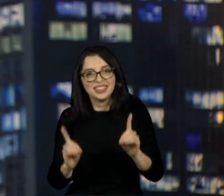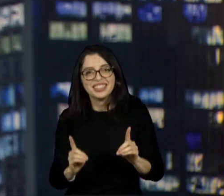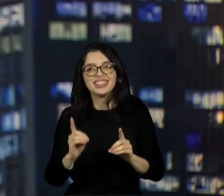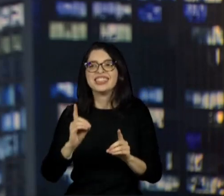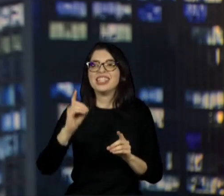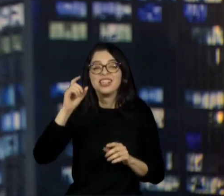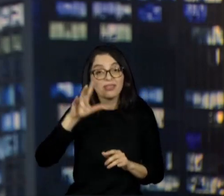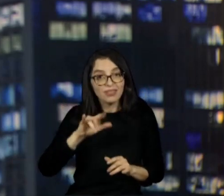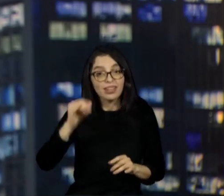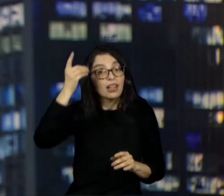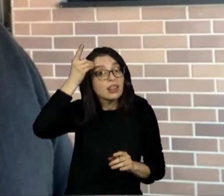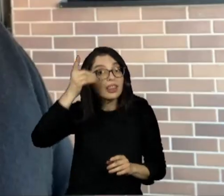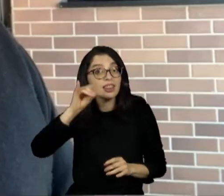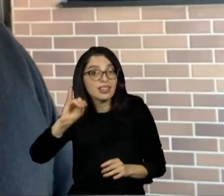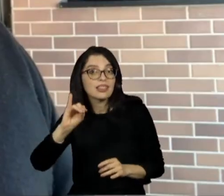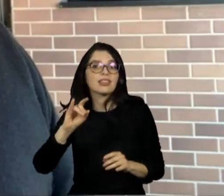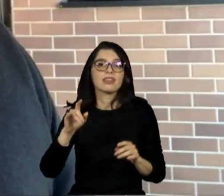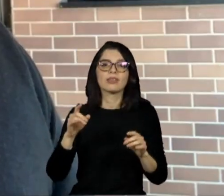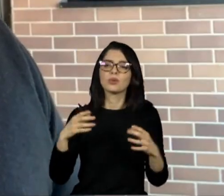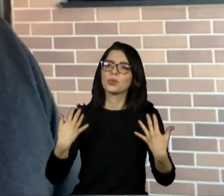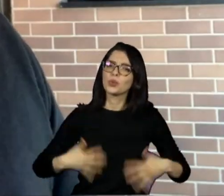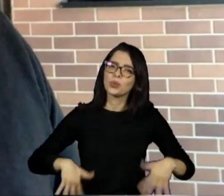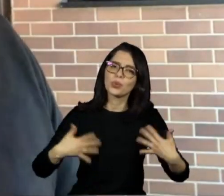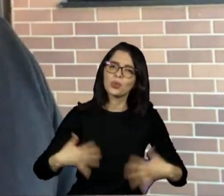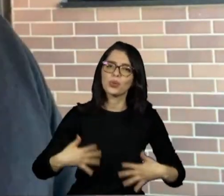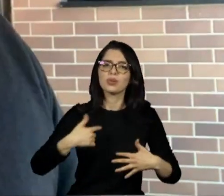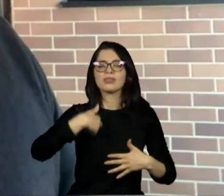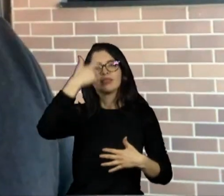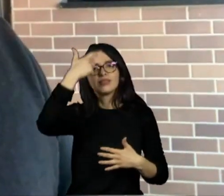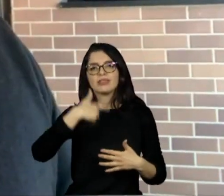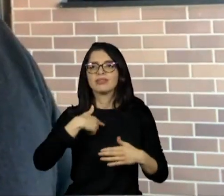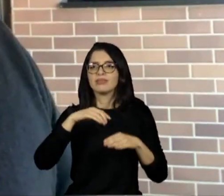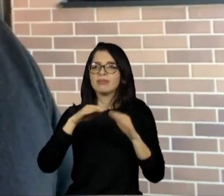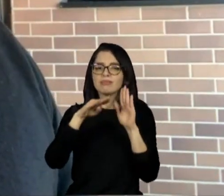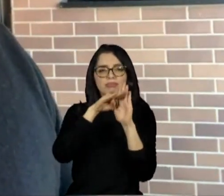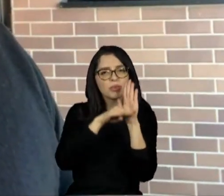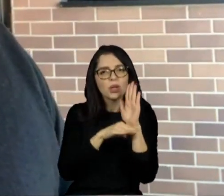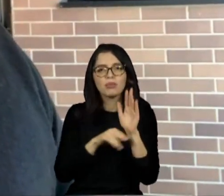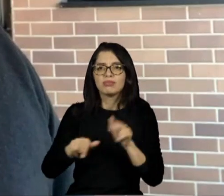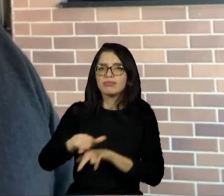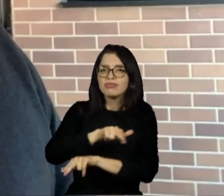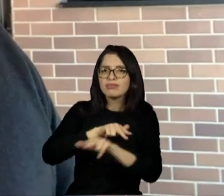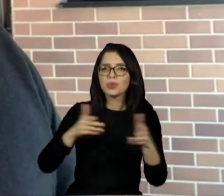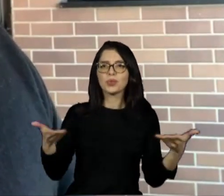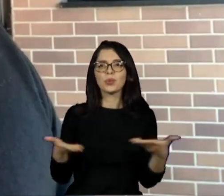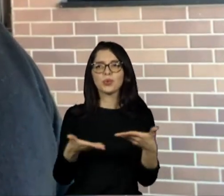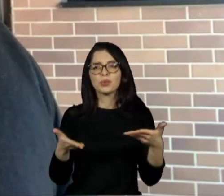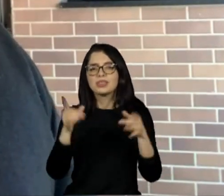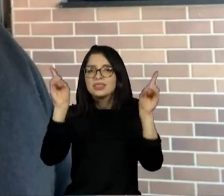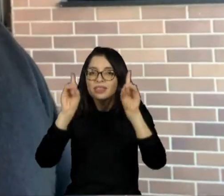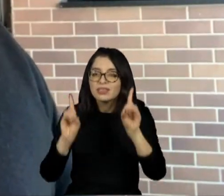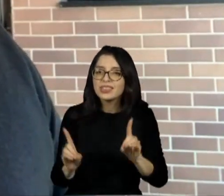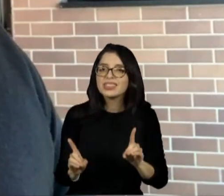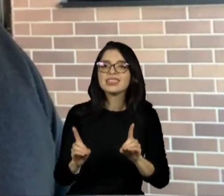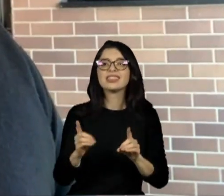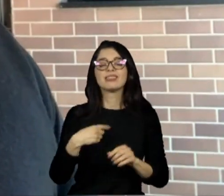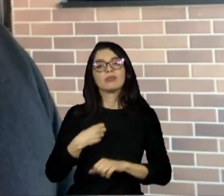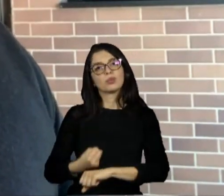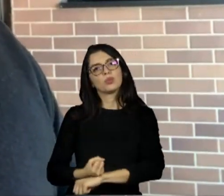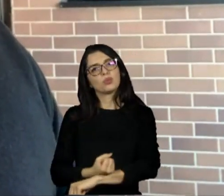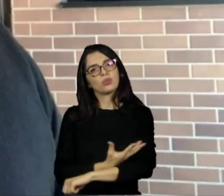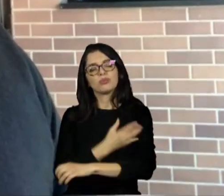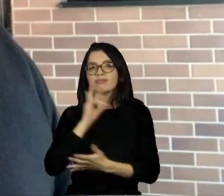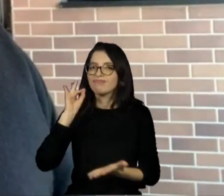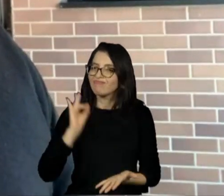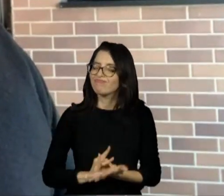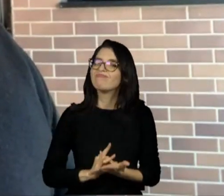Olha que marca histórica, né? A gente tem um programa com tanta diversidade em relação à pessoa com deficiência. Isso até me emociona. Eu